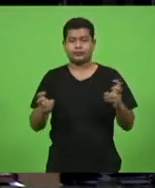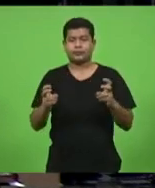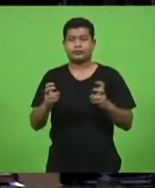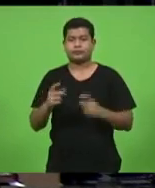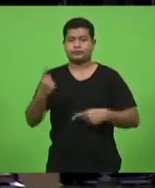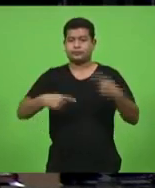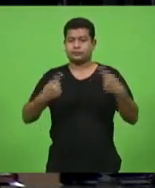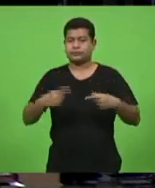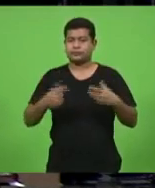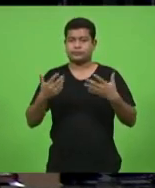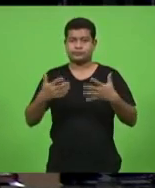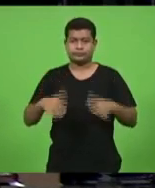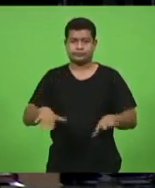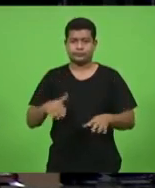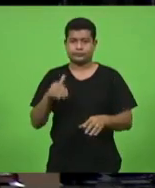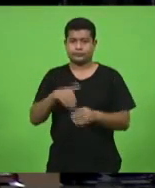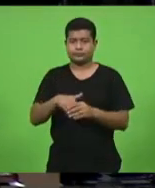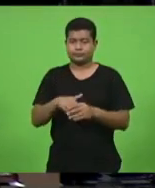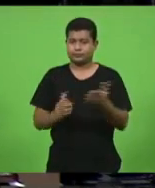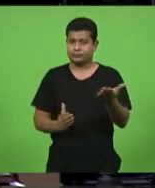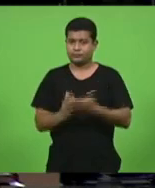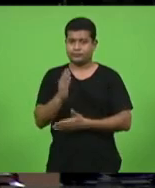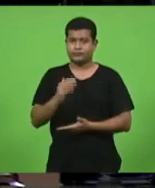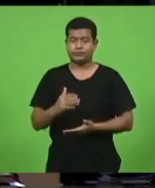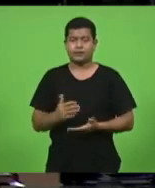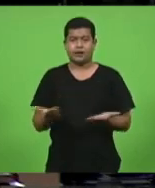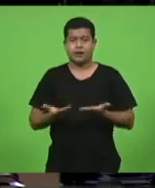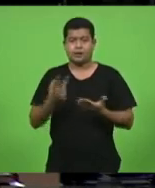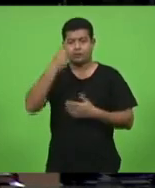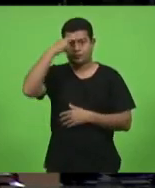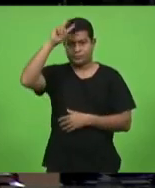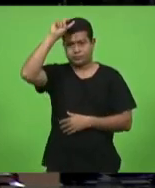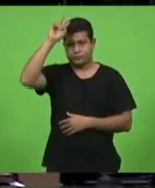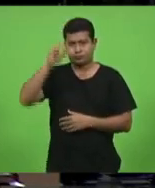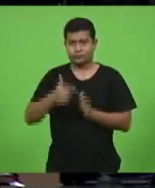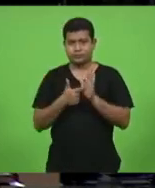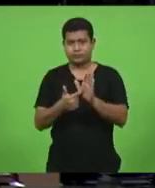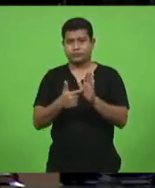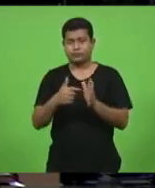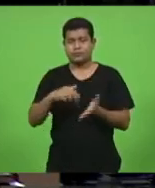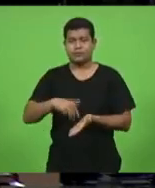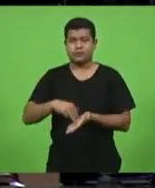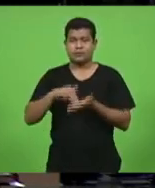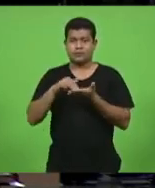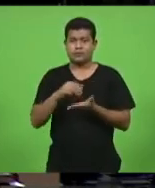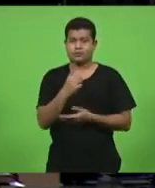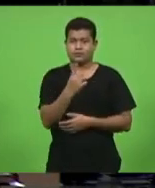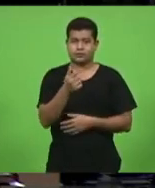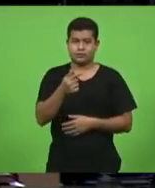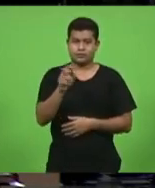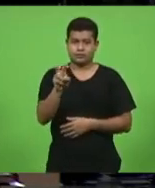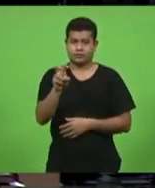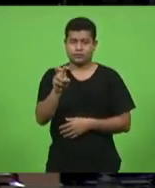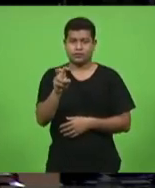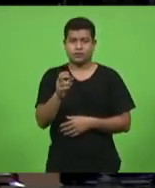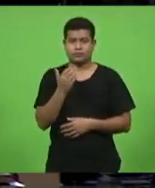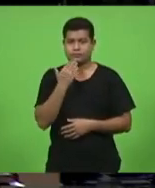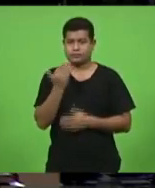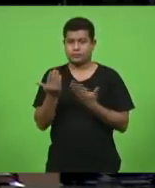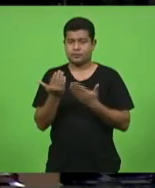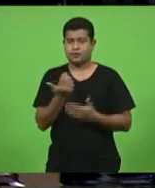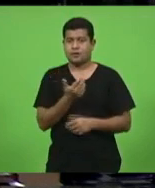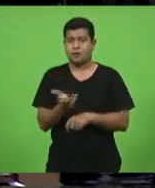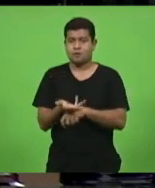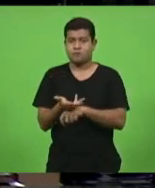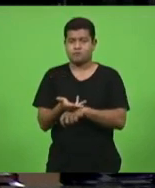aprovado deputado Vicente Caropreso apresenta a moção 175 apelando ao governador do estado por agilidade no decreto que